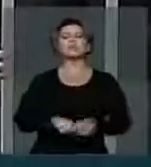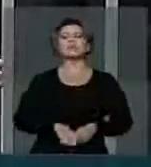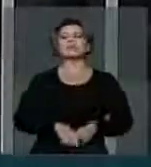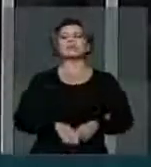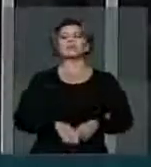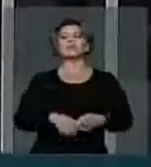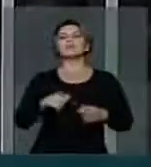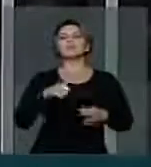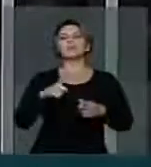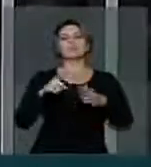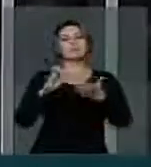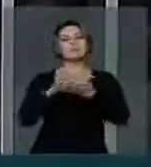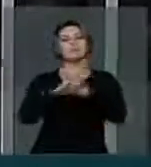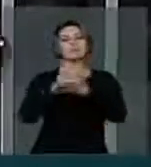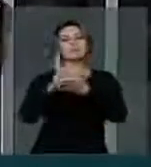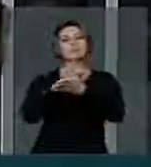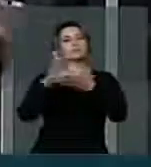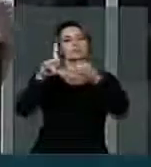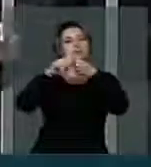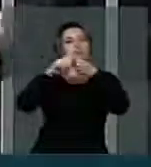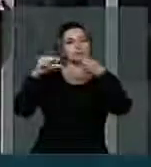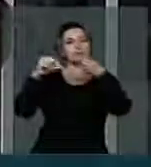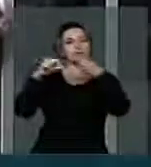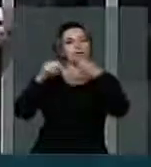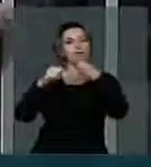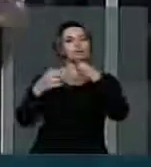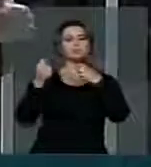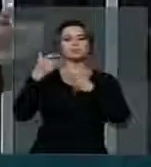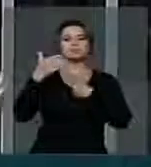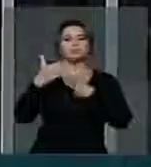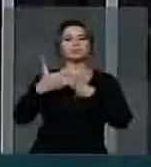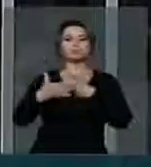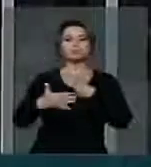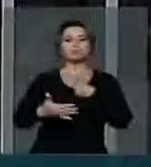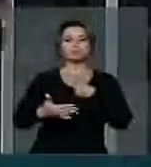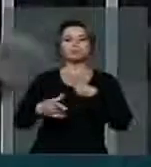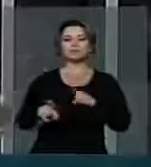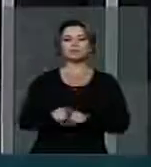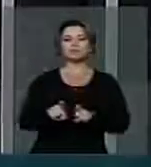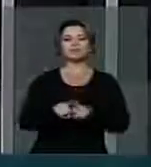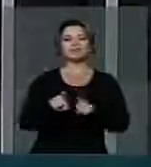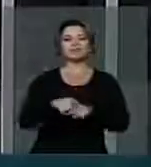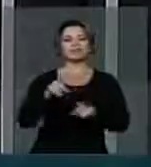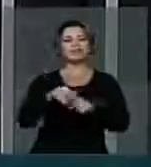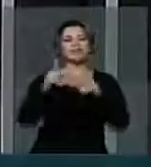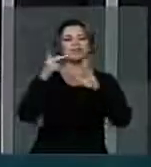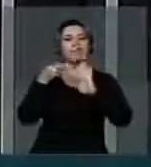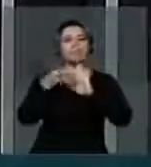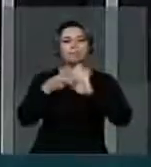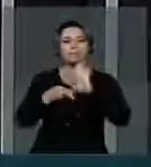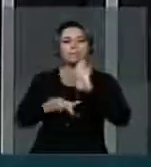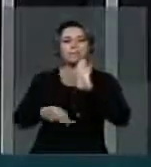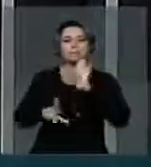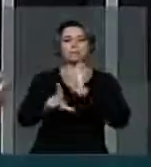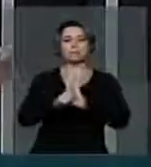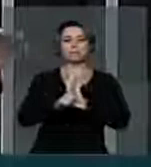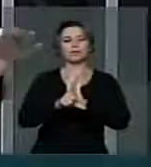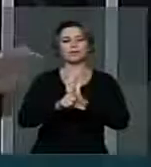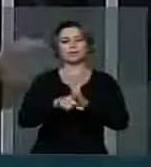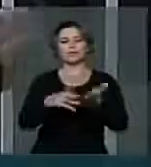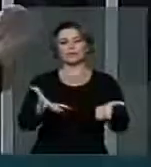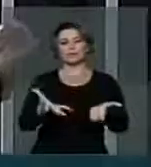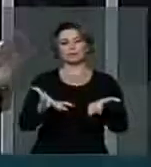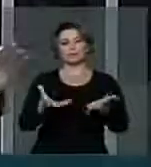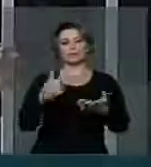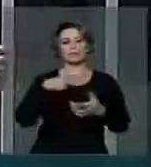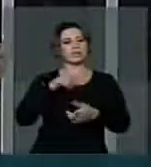artigos dessa medida provisória que tem claramente sede de projeto de lei. E, no entanto, não.